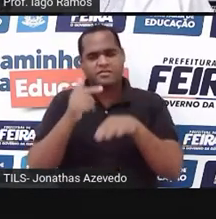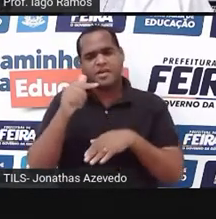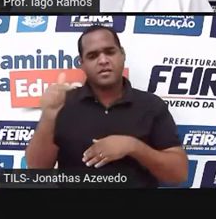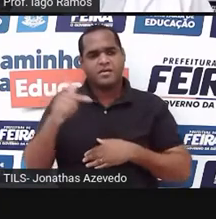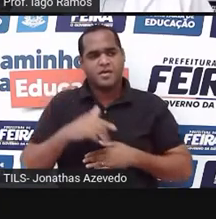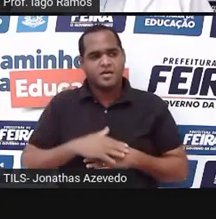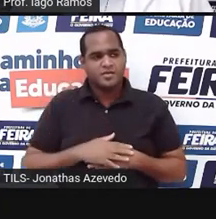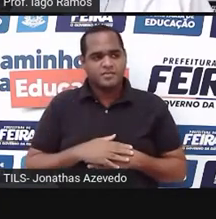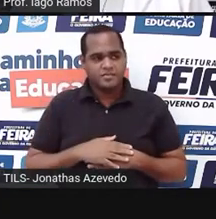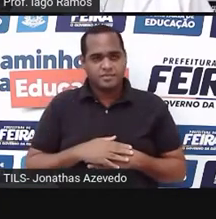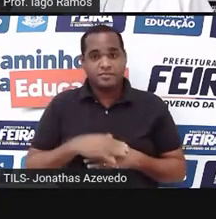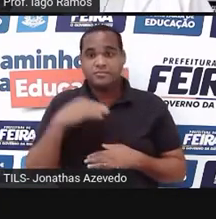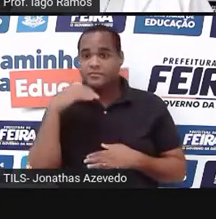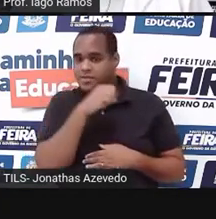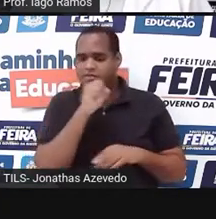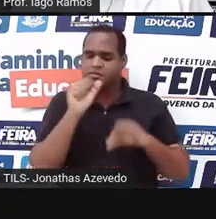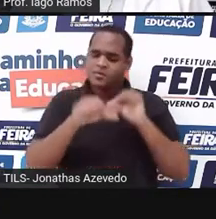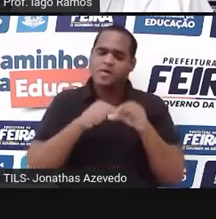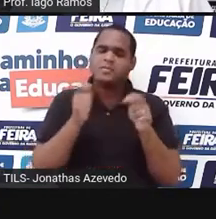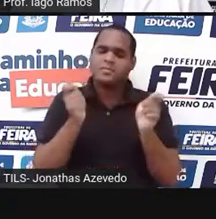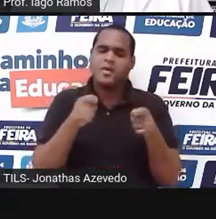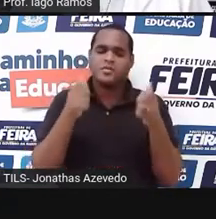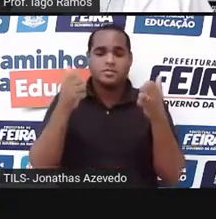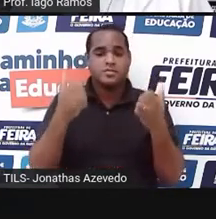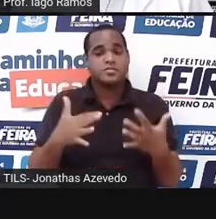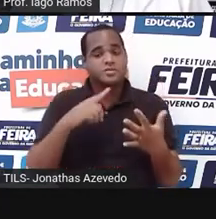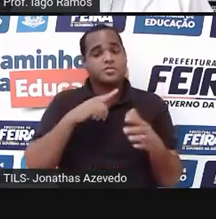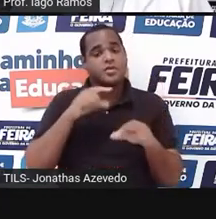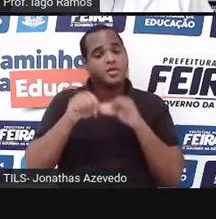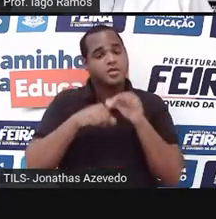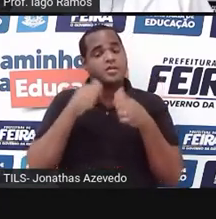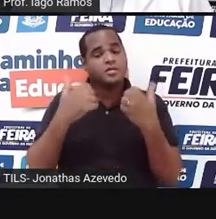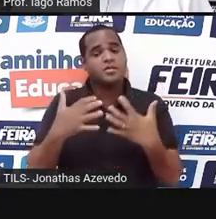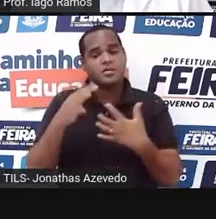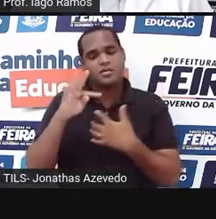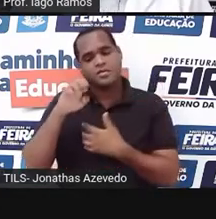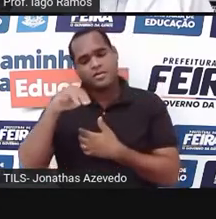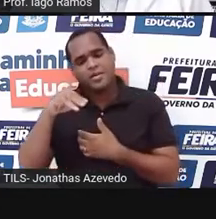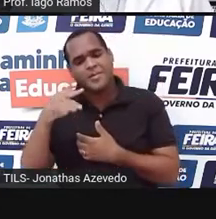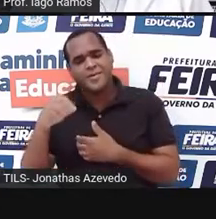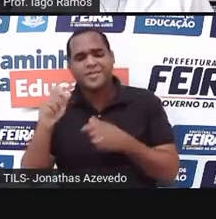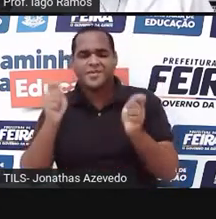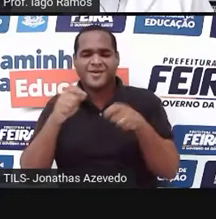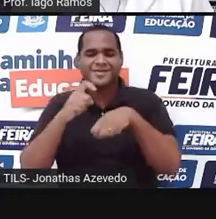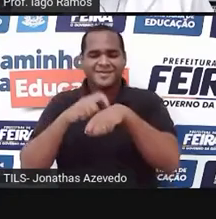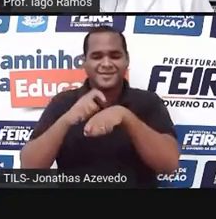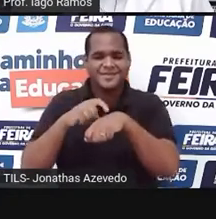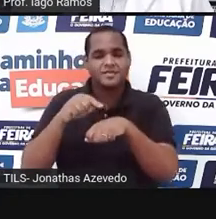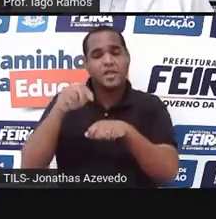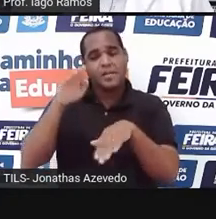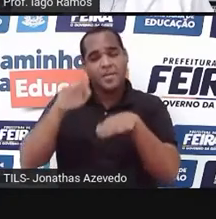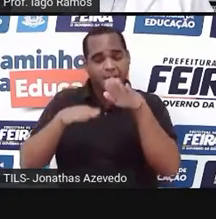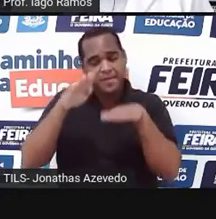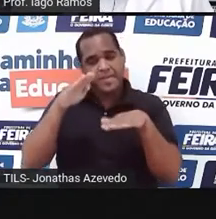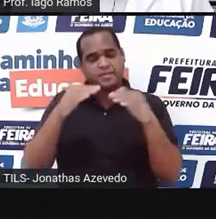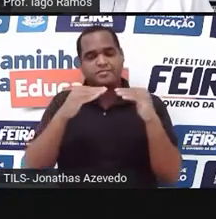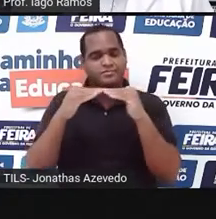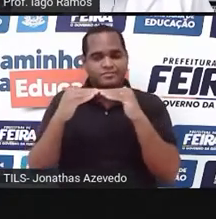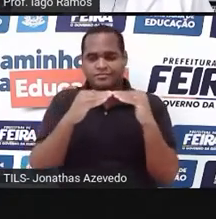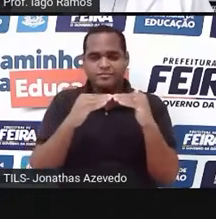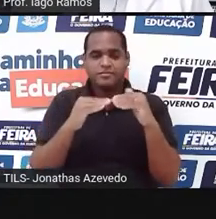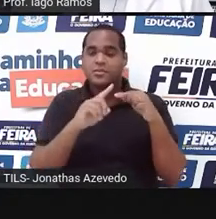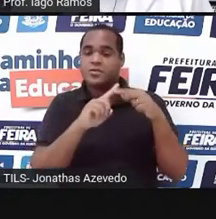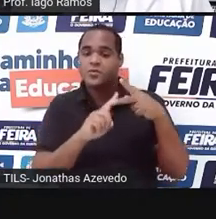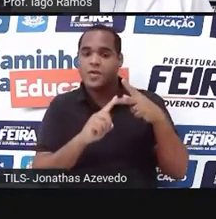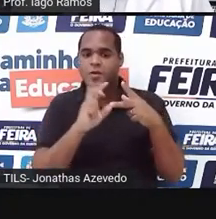velocidade pode mudar, pode variar, assim como também o tempo, tá? Então, proporcionais. E quando é que duas